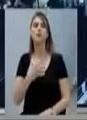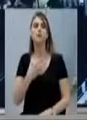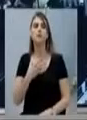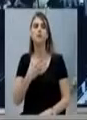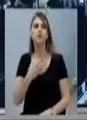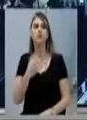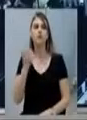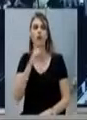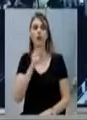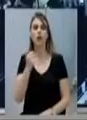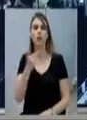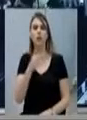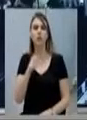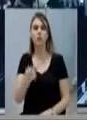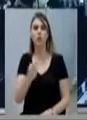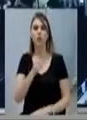É doze pau por mês.